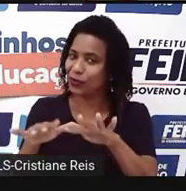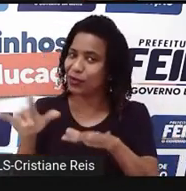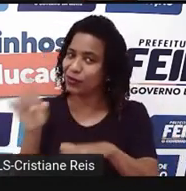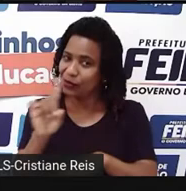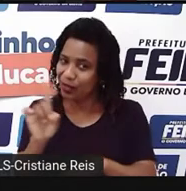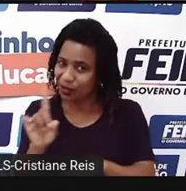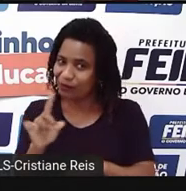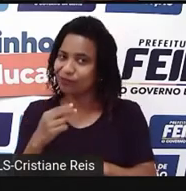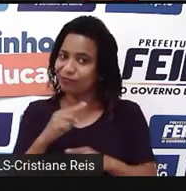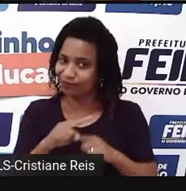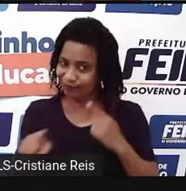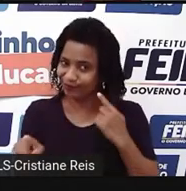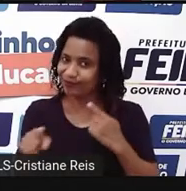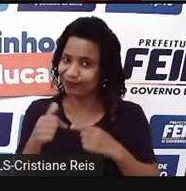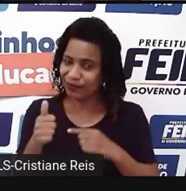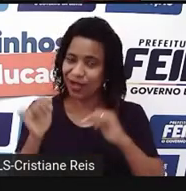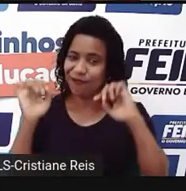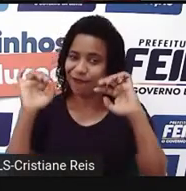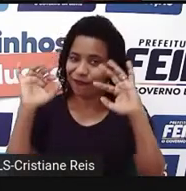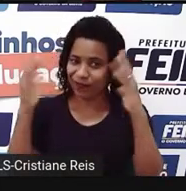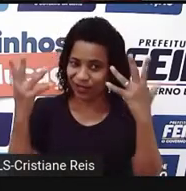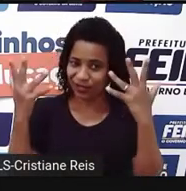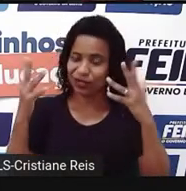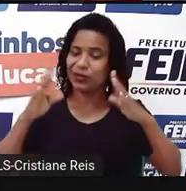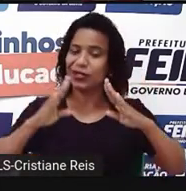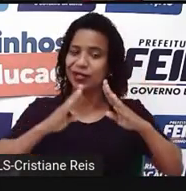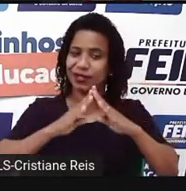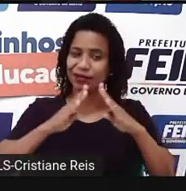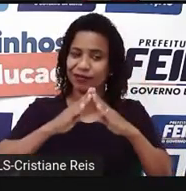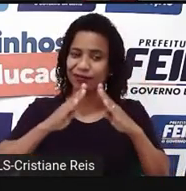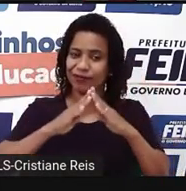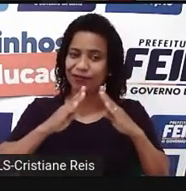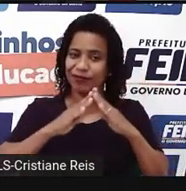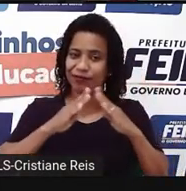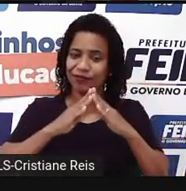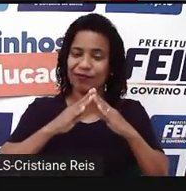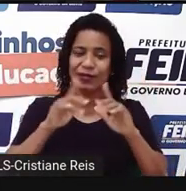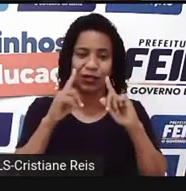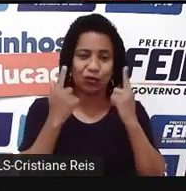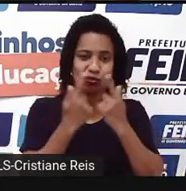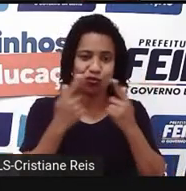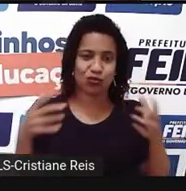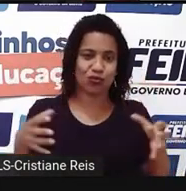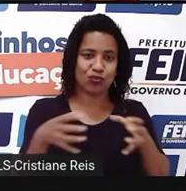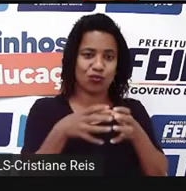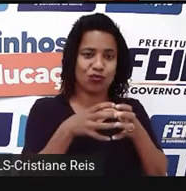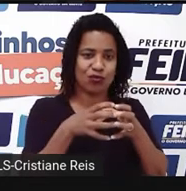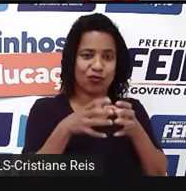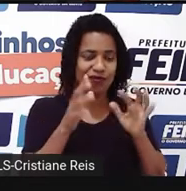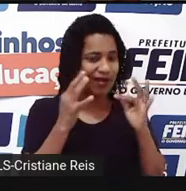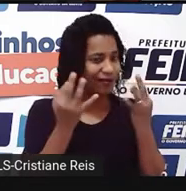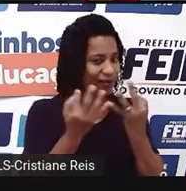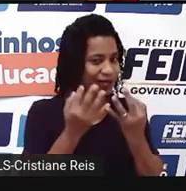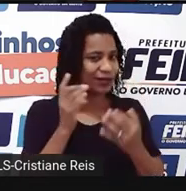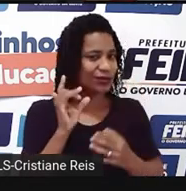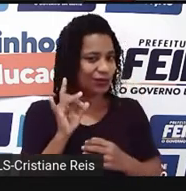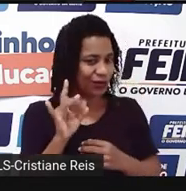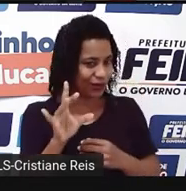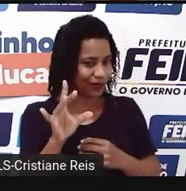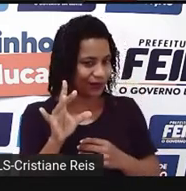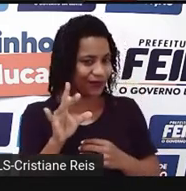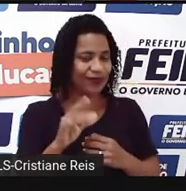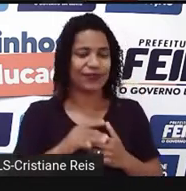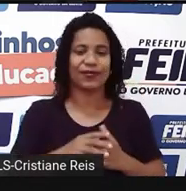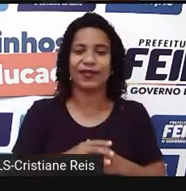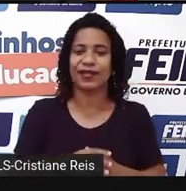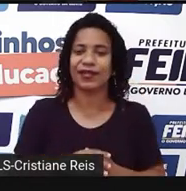indicado, ok? Fazer festinha só em casa para um grupo restrito da família. Então, vejam a